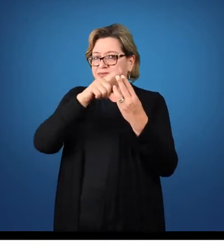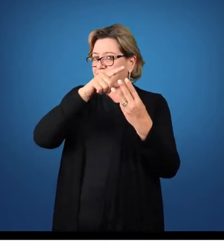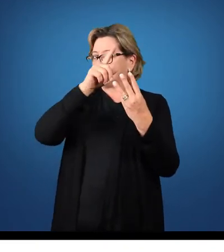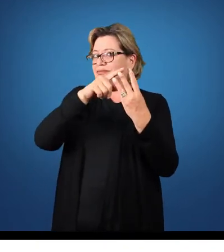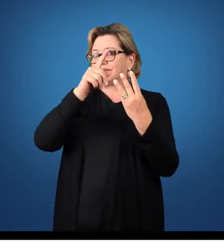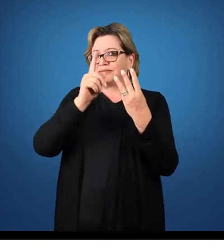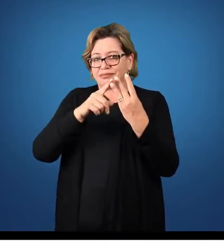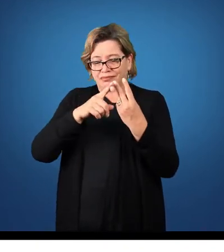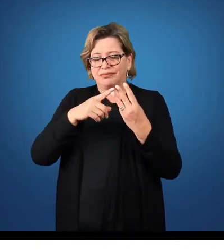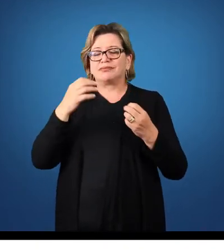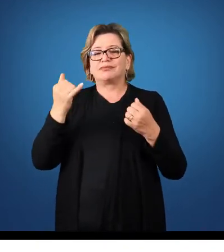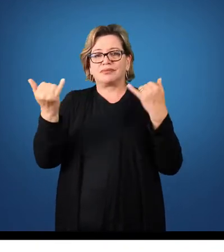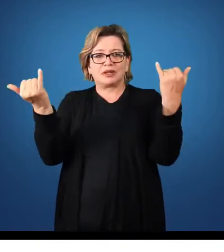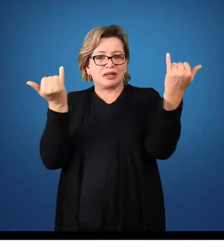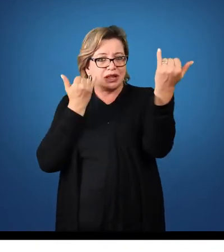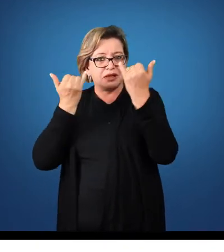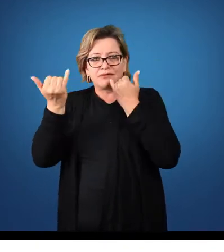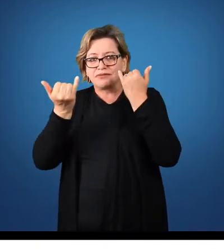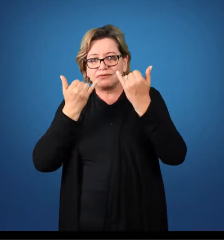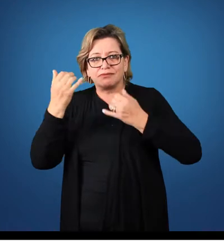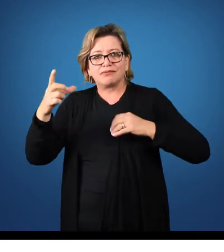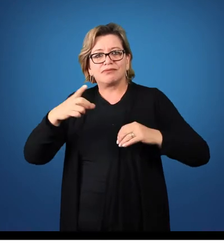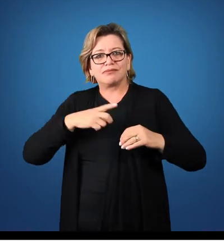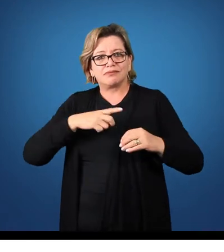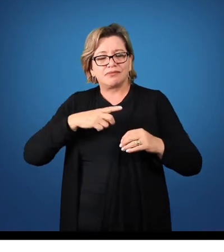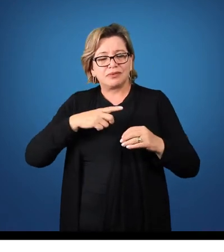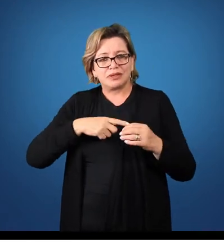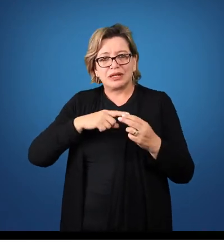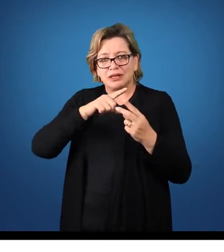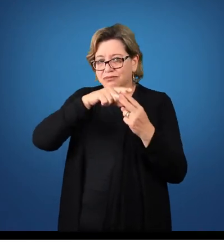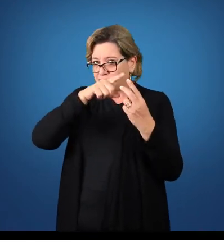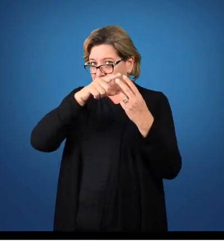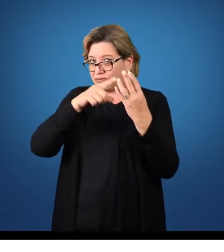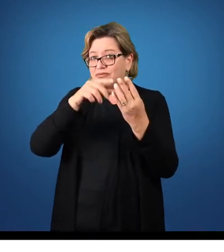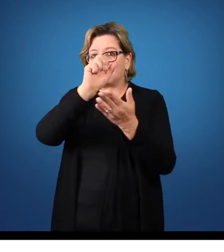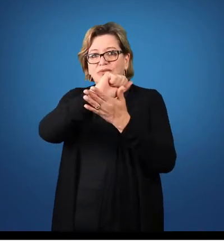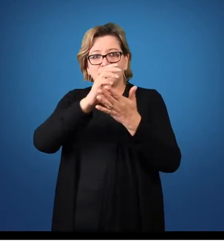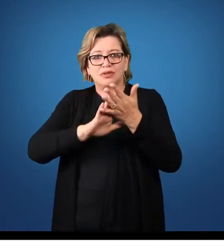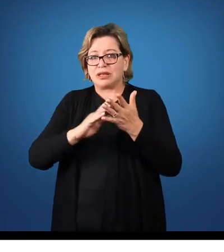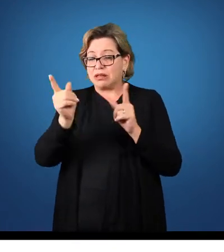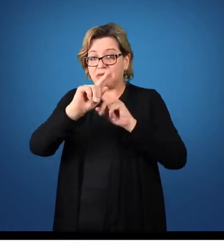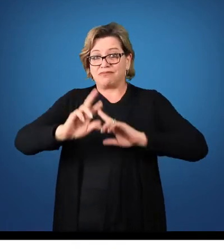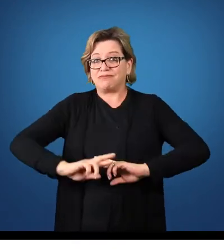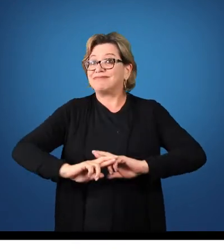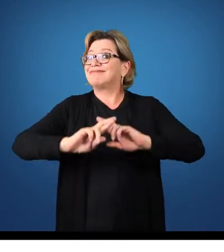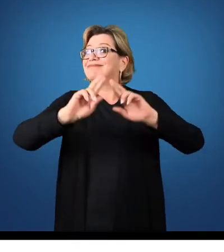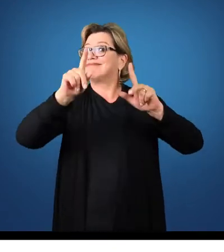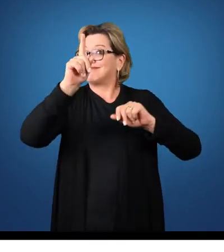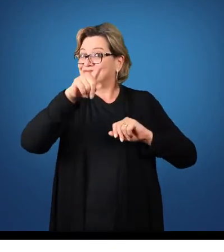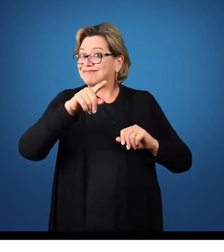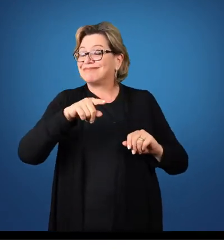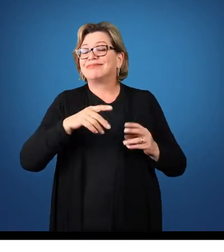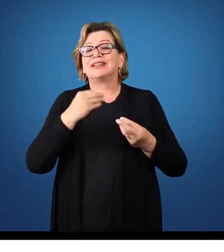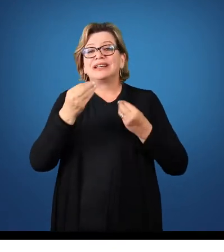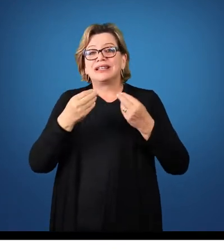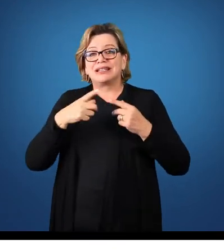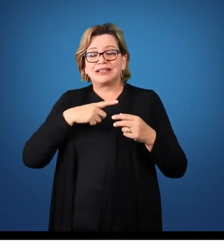informações provindas desses tipos de atividades elas não são idênticas, elas possuem